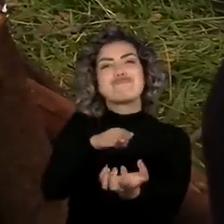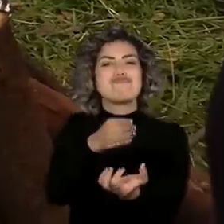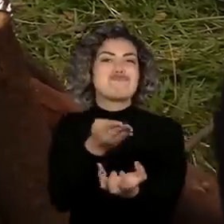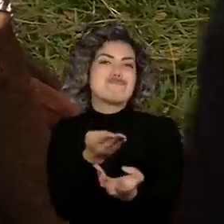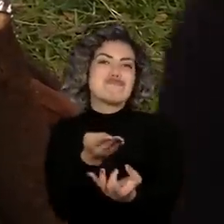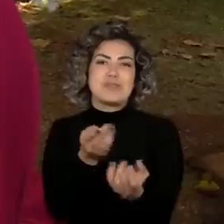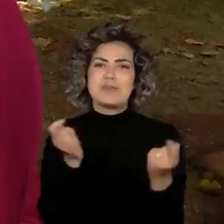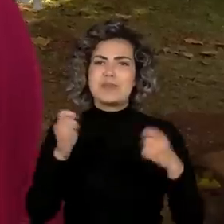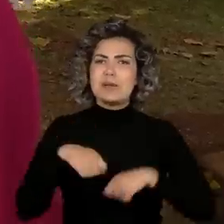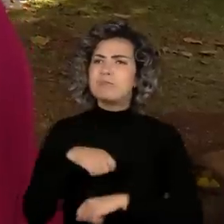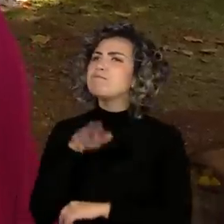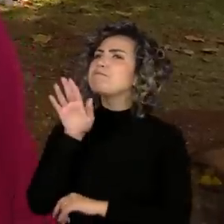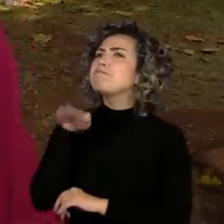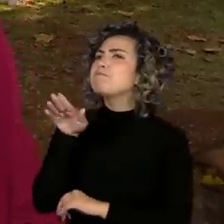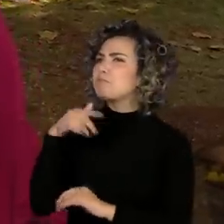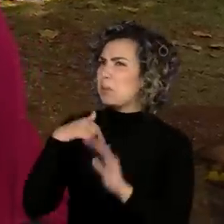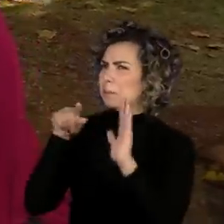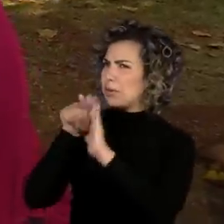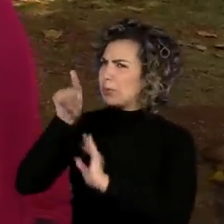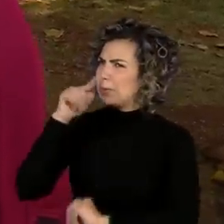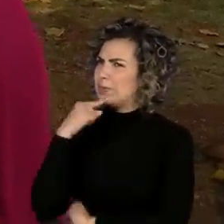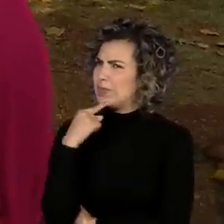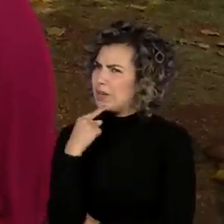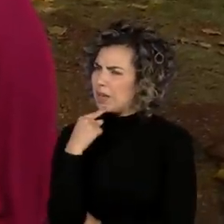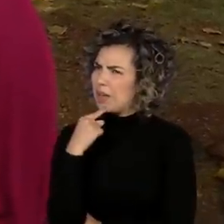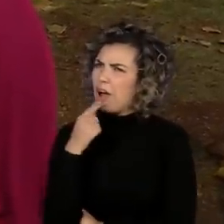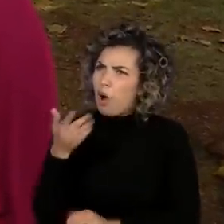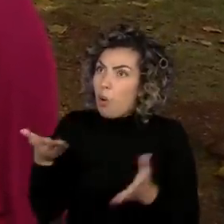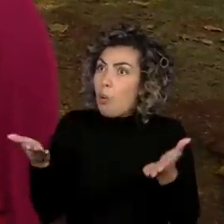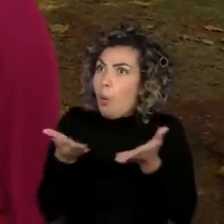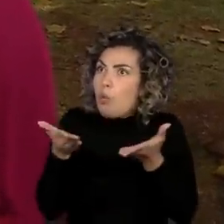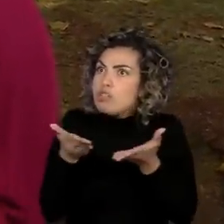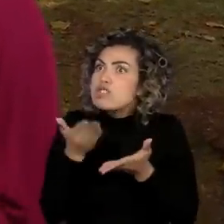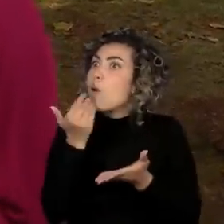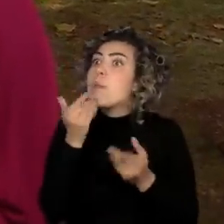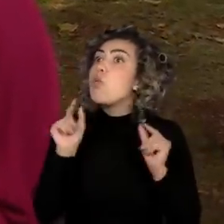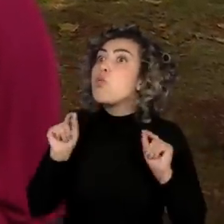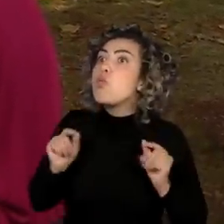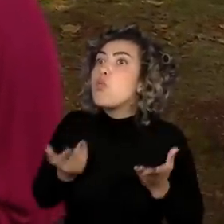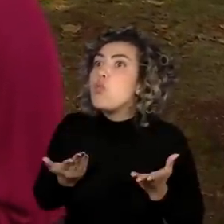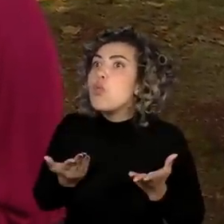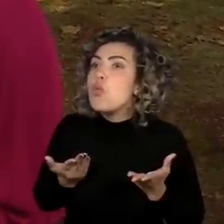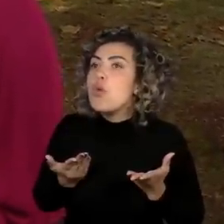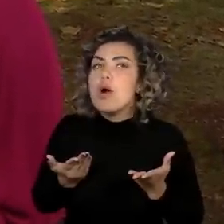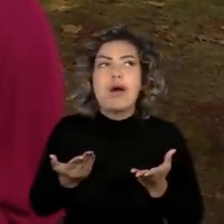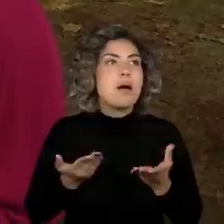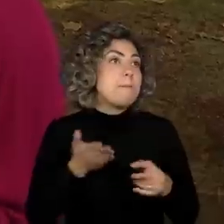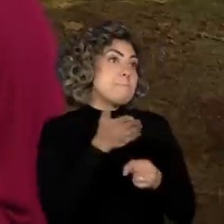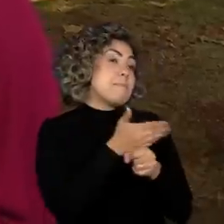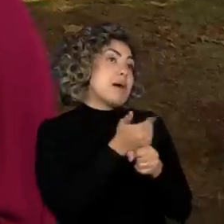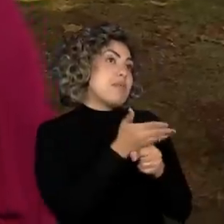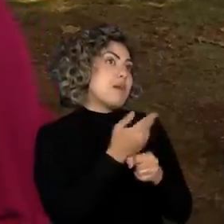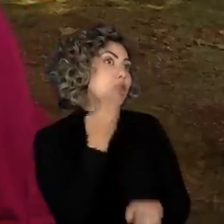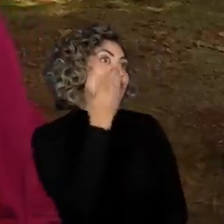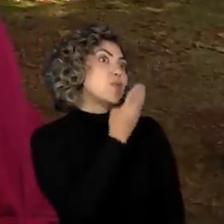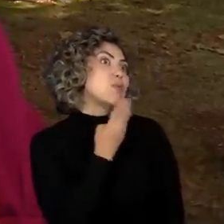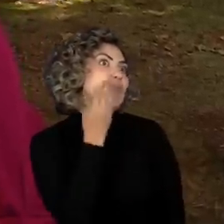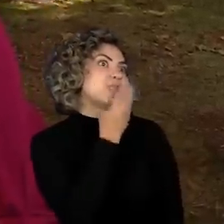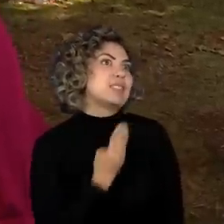Ô, Elô, eu fiquei sabendo que hoje a gente vai comer o quê? Batata doce.